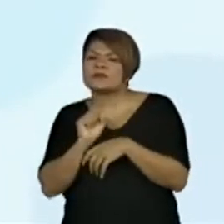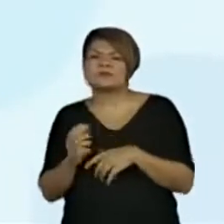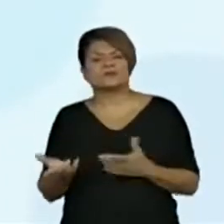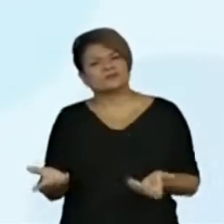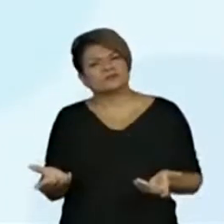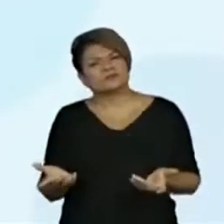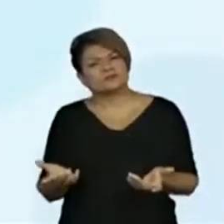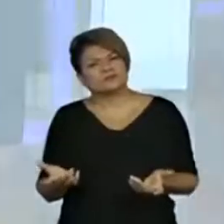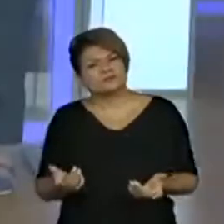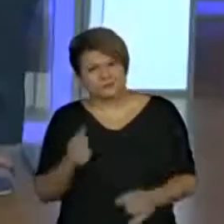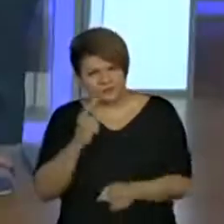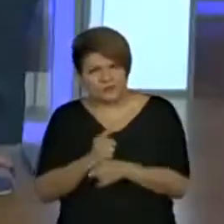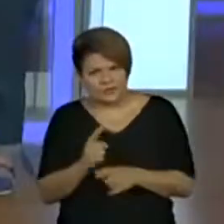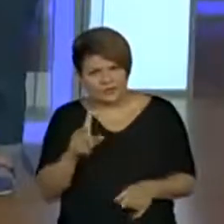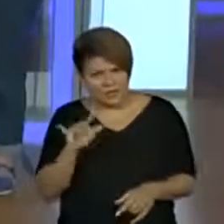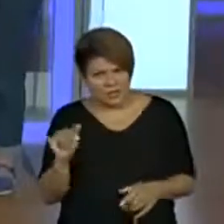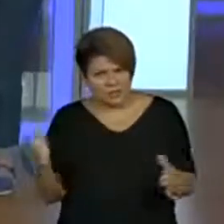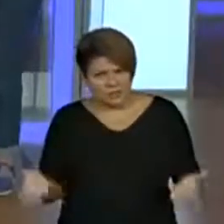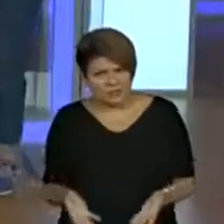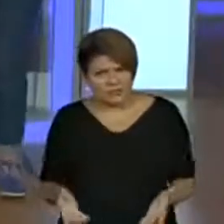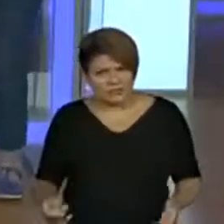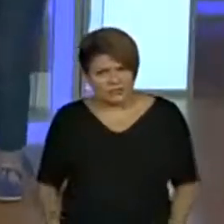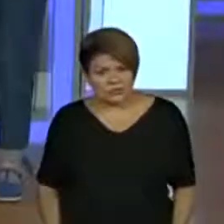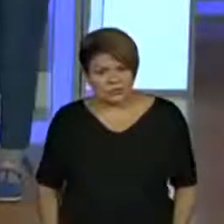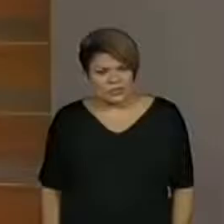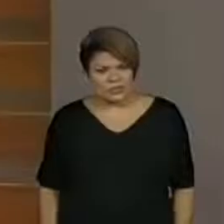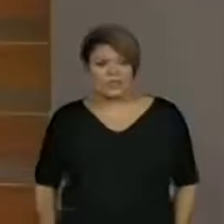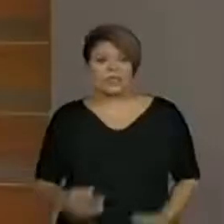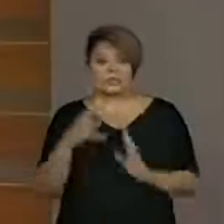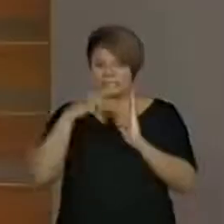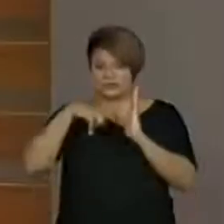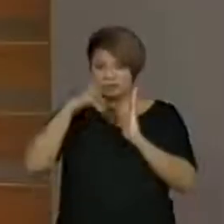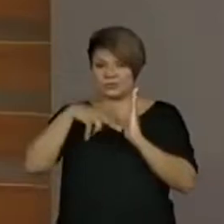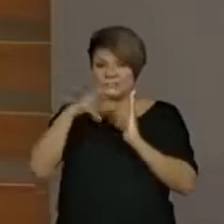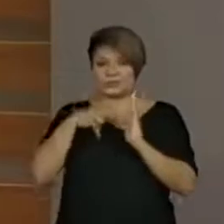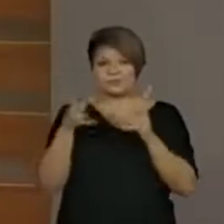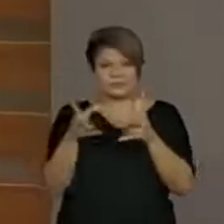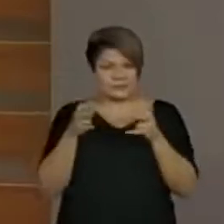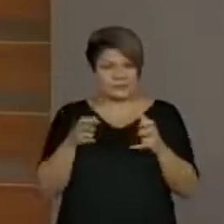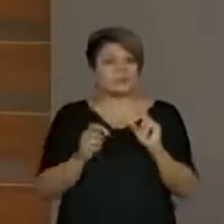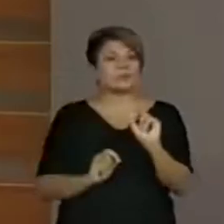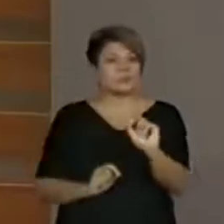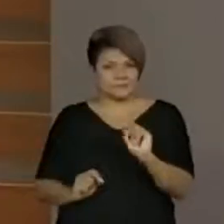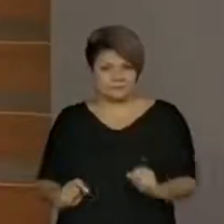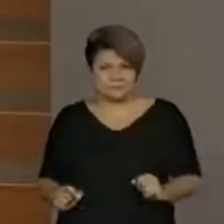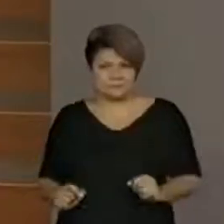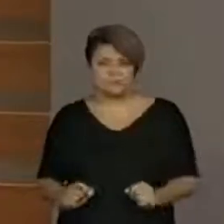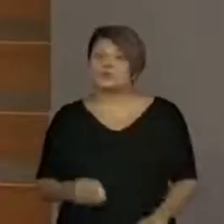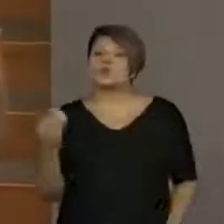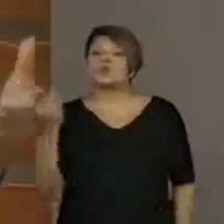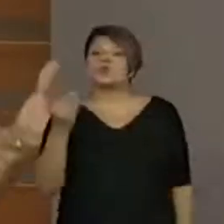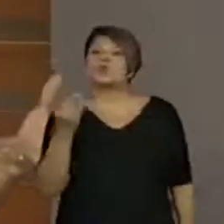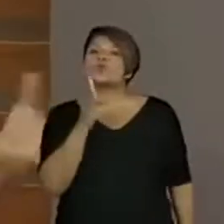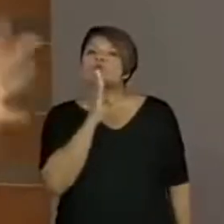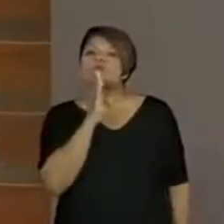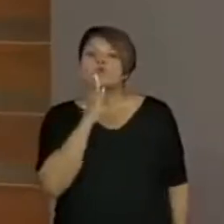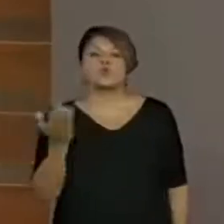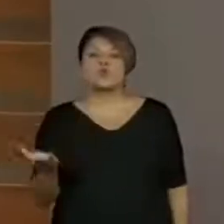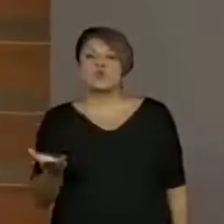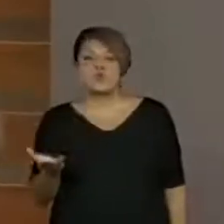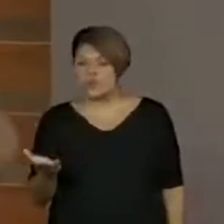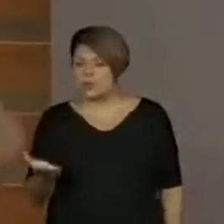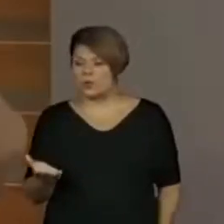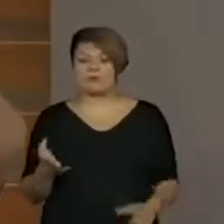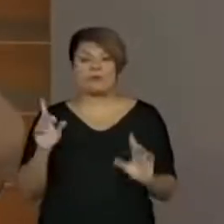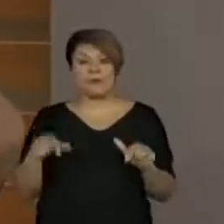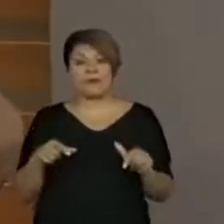será que a gente vai descobrir hoje? E agora, pela nossa leitura, o a gente pode perceber? Que a gente está conhecendo como é o espaço do lago, como é